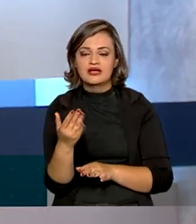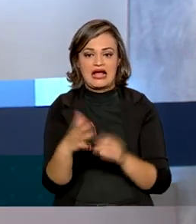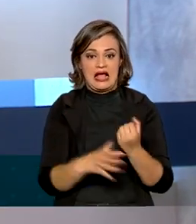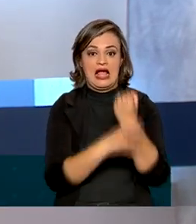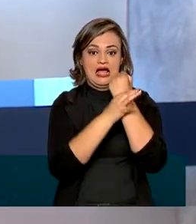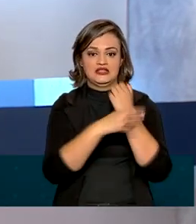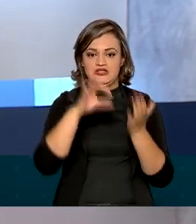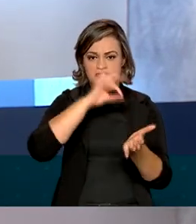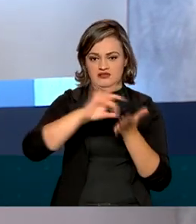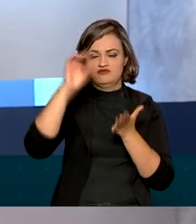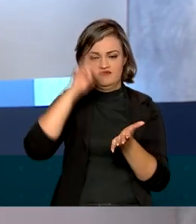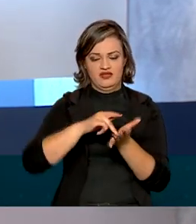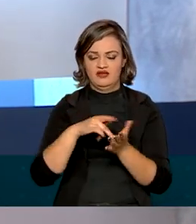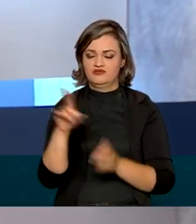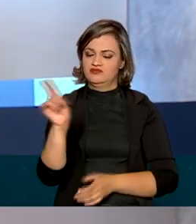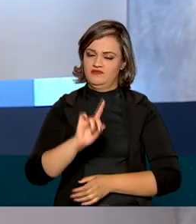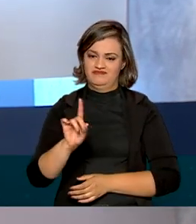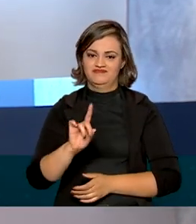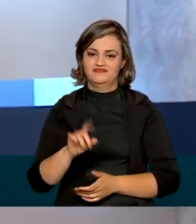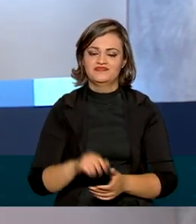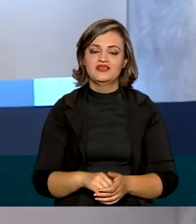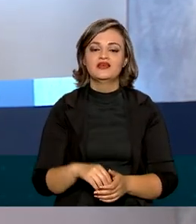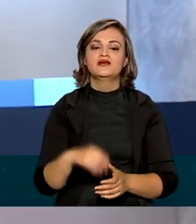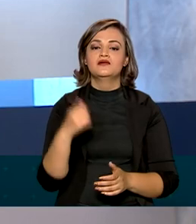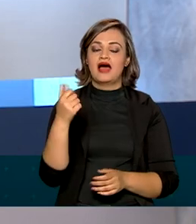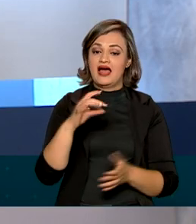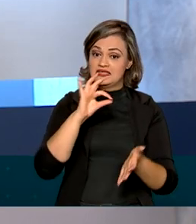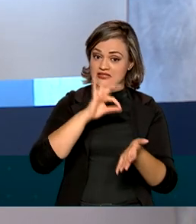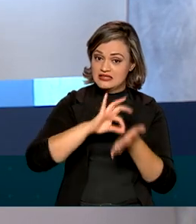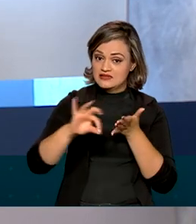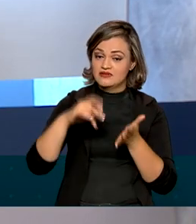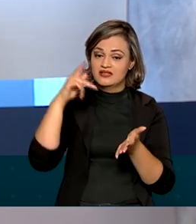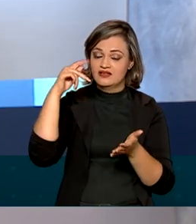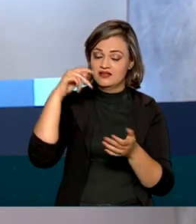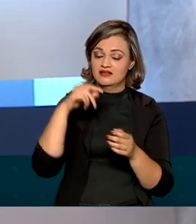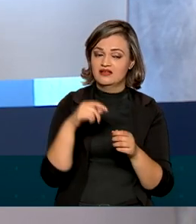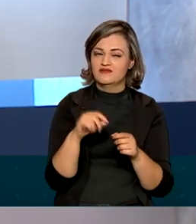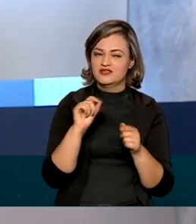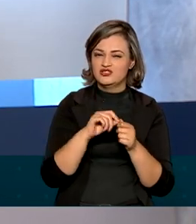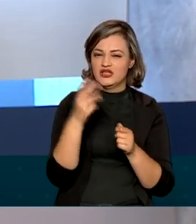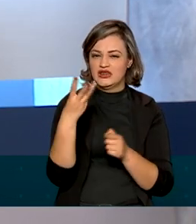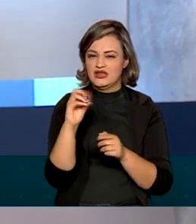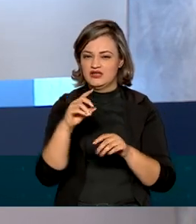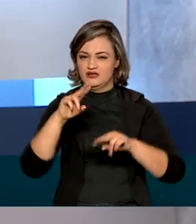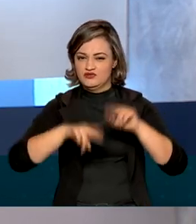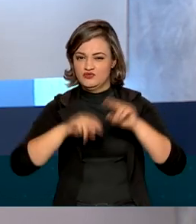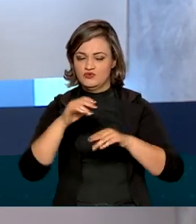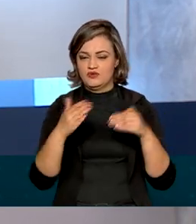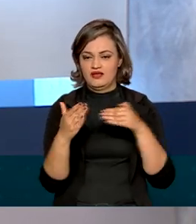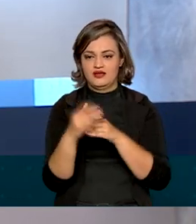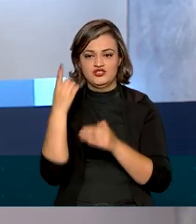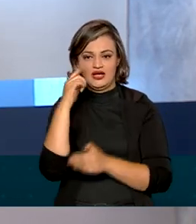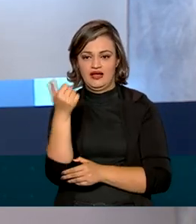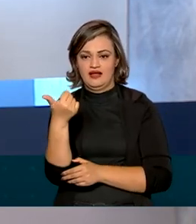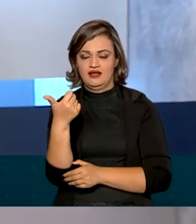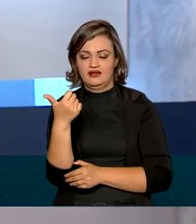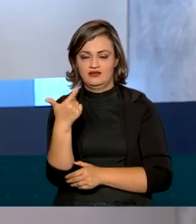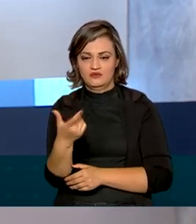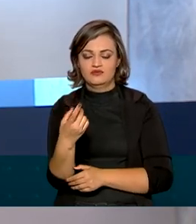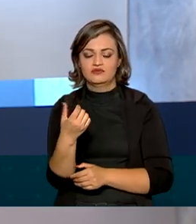garante a inscrição no Enem 2021. Ela deve ser realizada entre 30 de junho e 14 de julho na página do